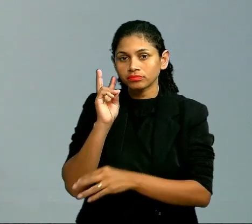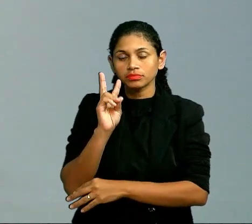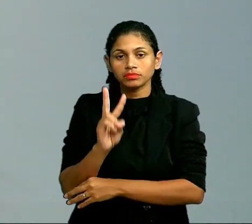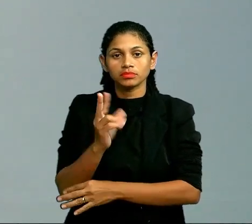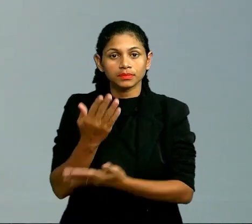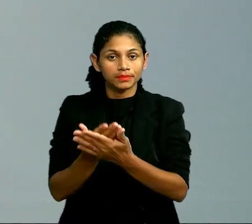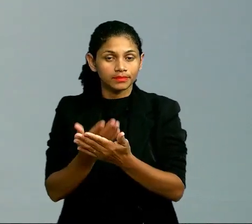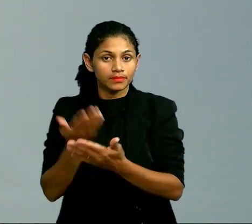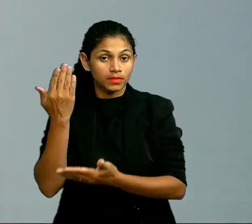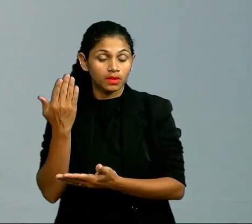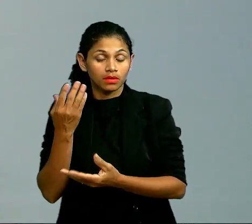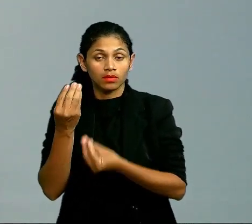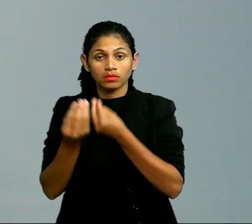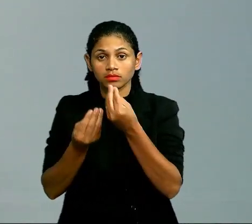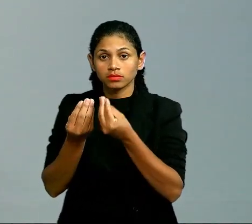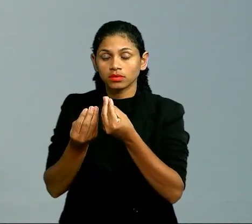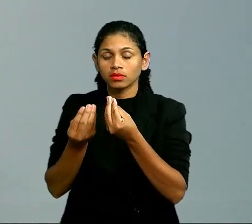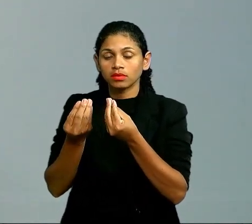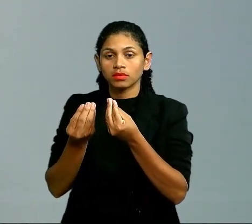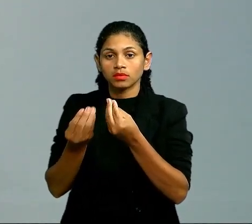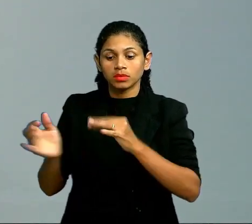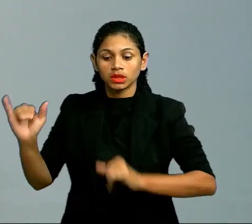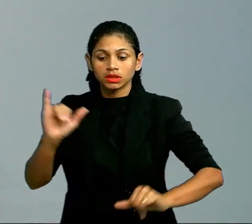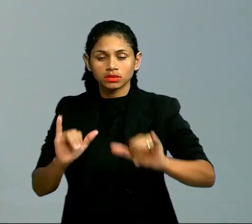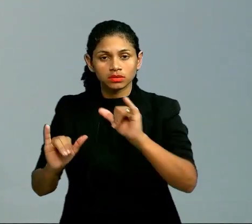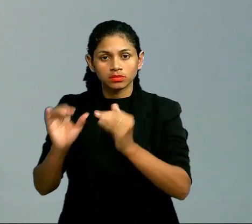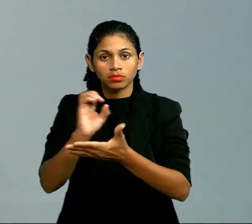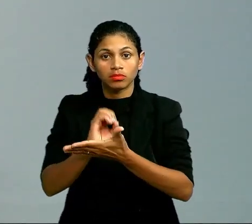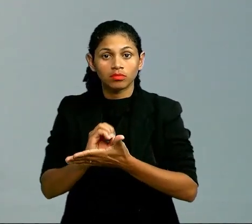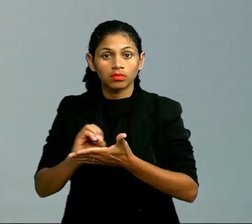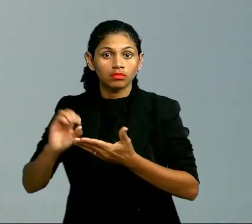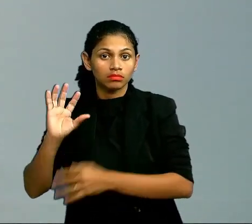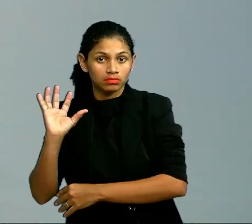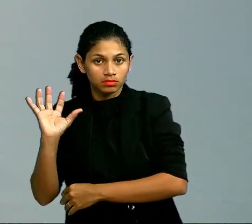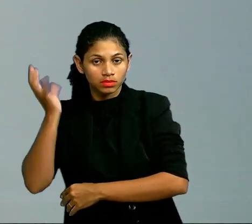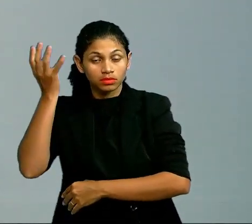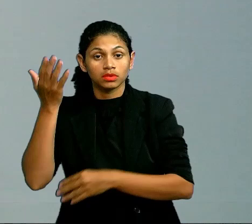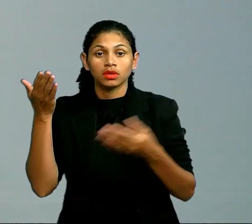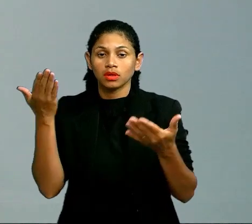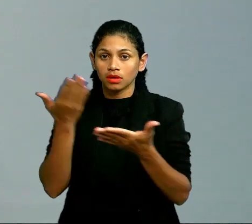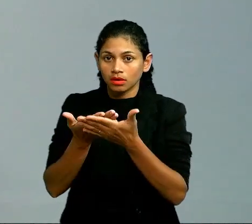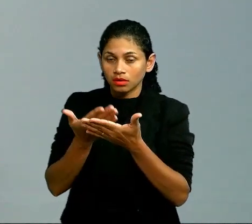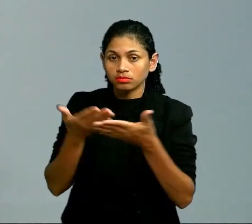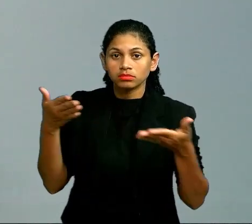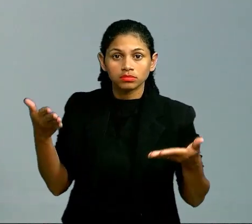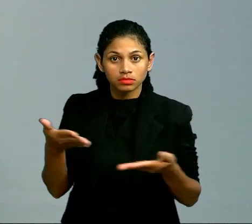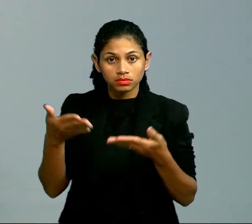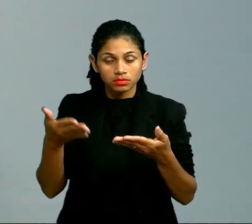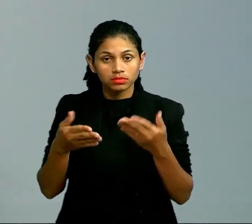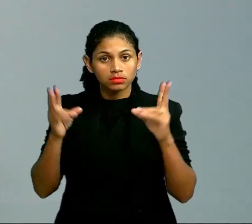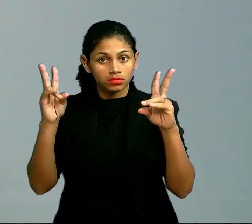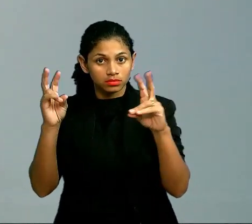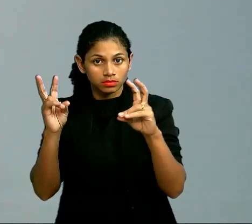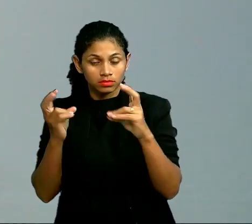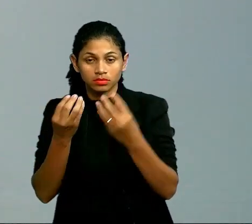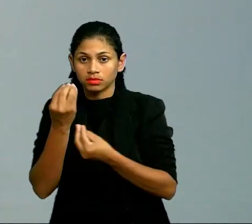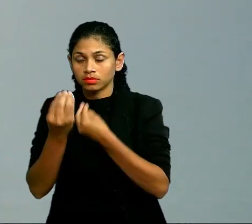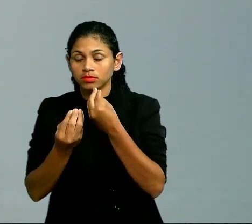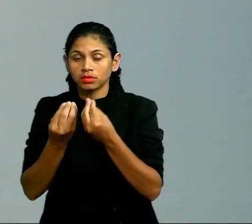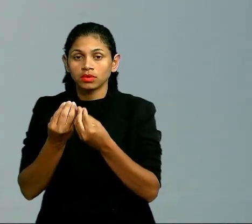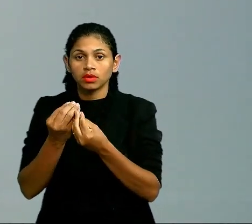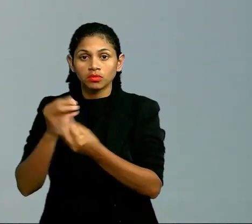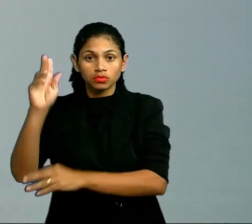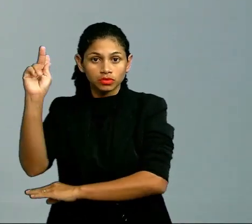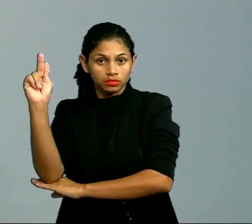dentro da Química Orgânica. E na aula de hoje nós vamos falar um pouquinho sobre os hidrocarbonetos e como que esses hidrocarbonetos podem